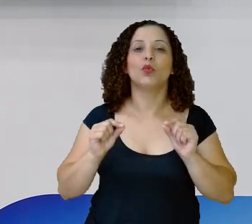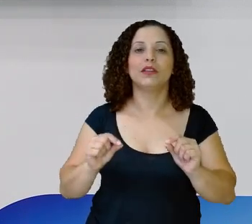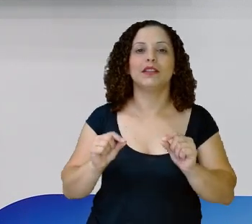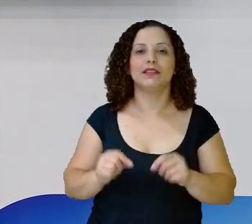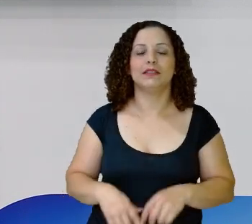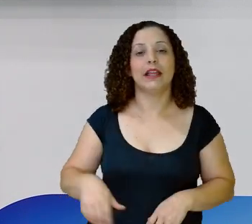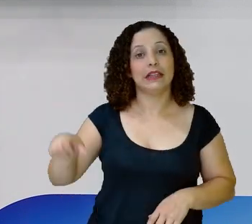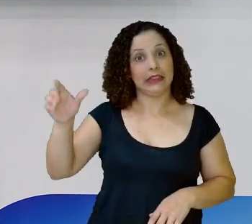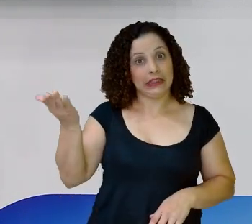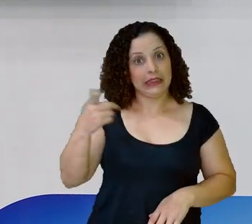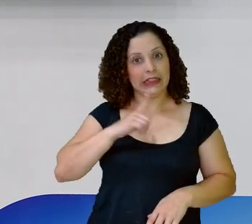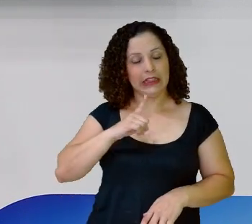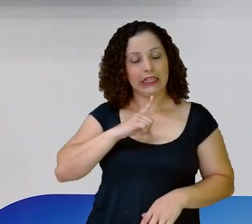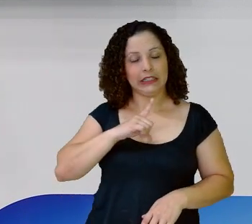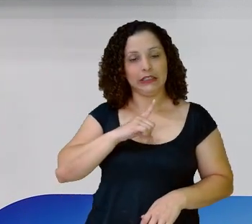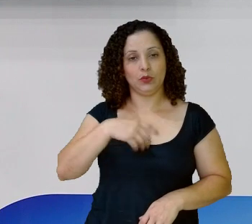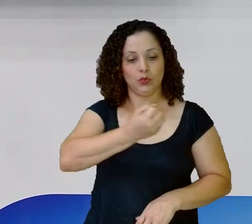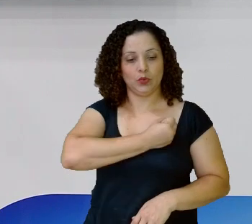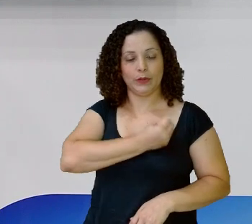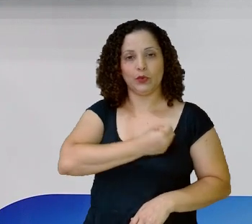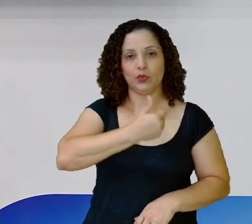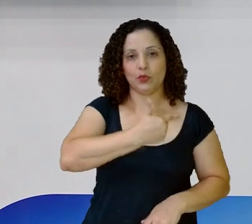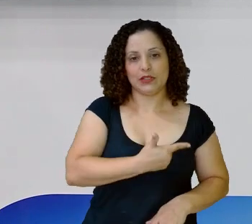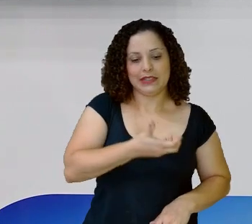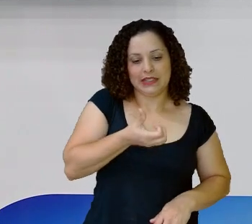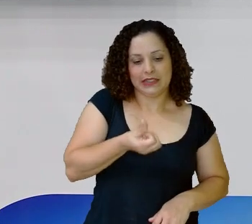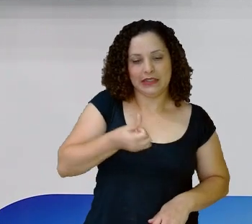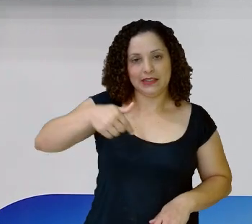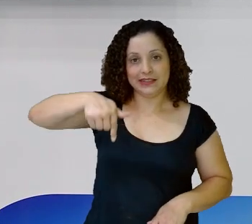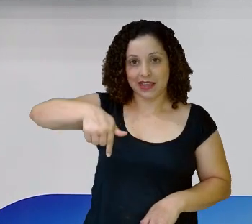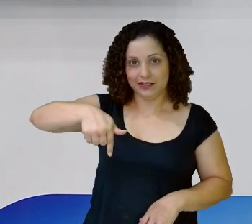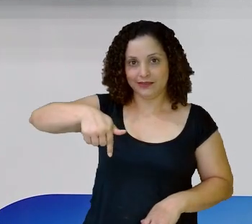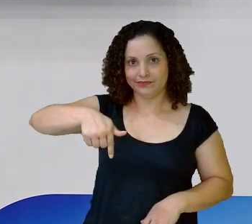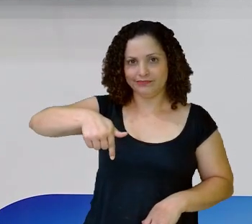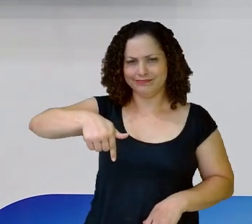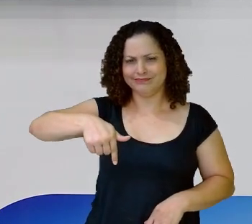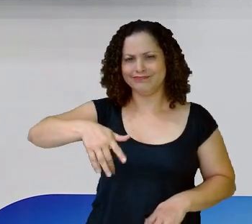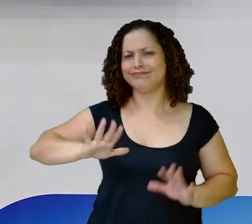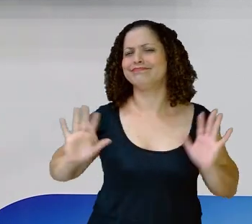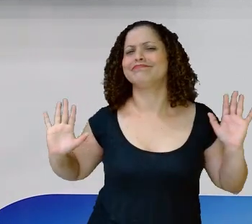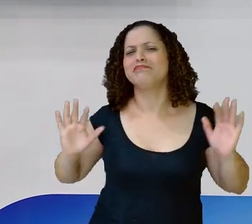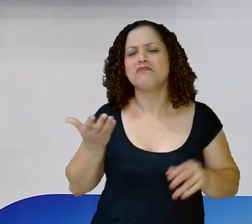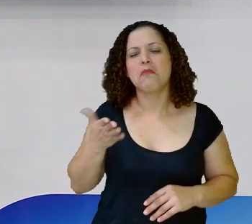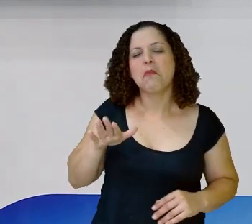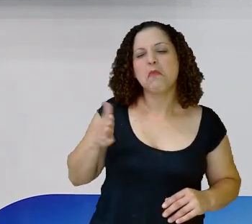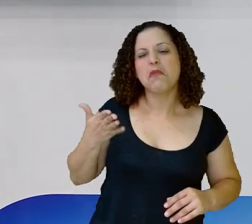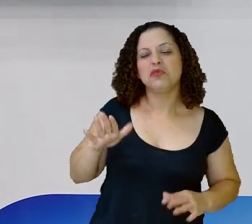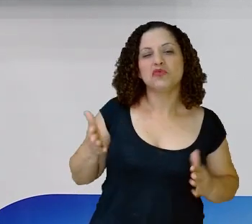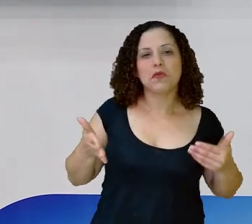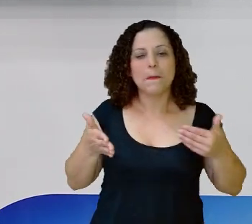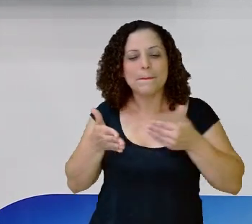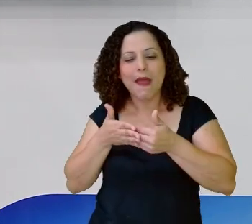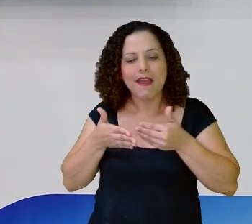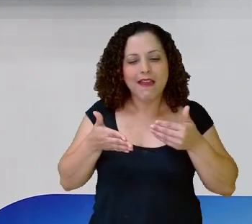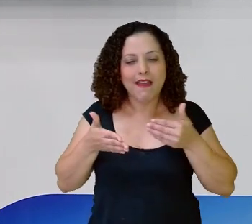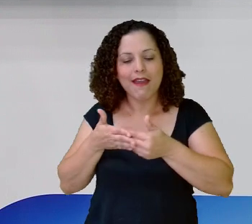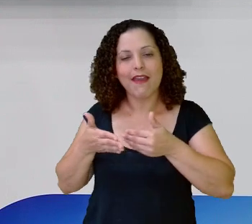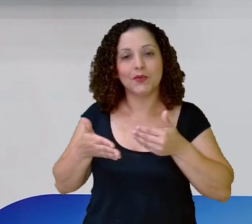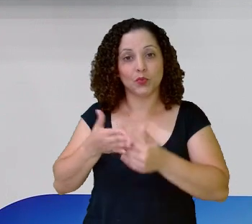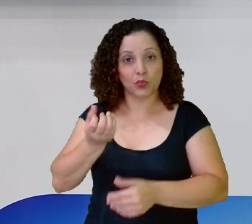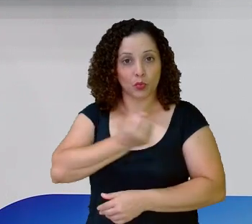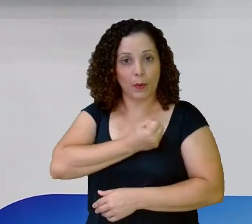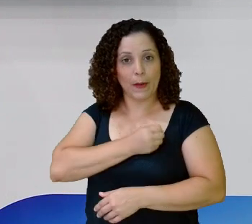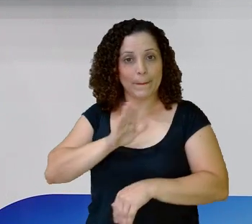tenho o número 267 E eu quero dar um resultado aproximado Porque afinal de contas O nosso